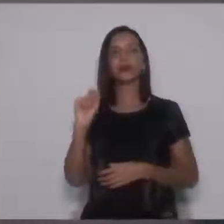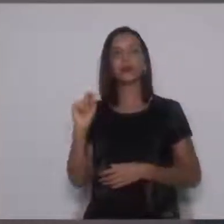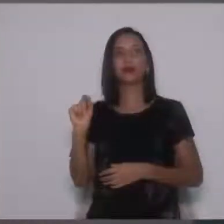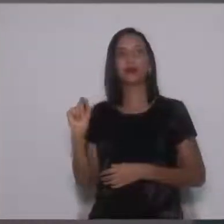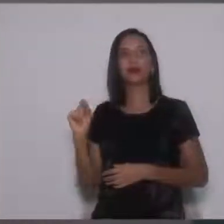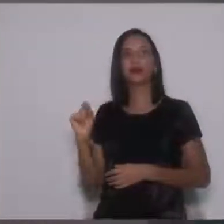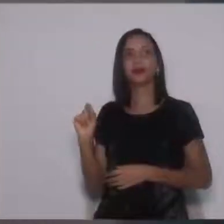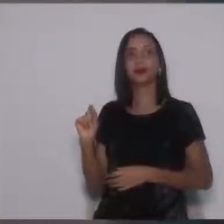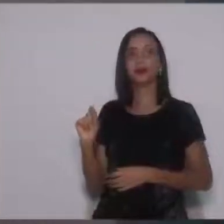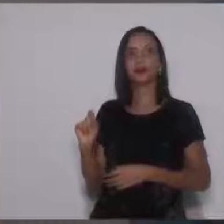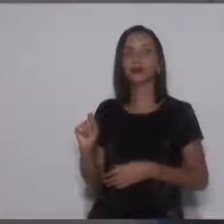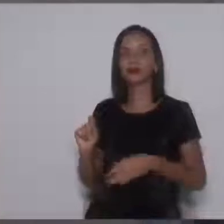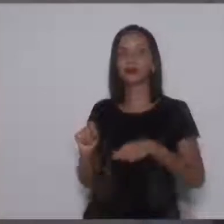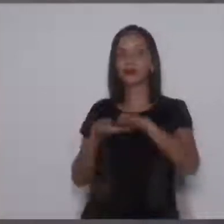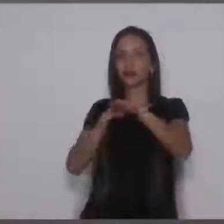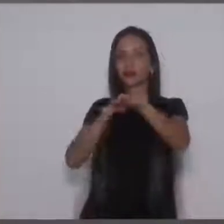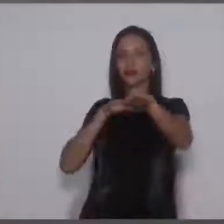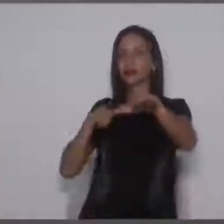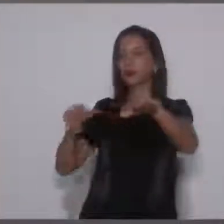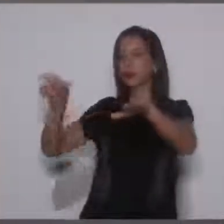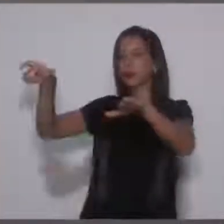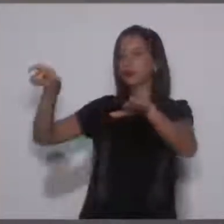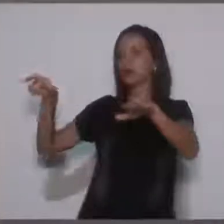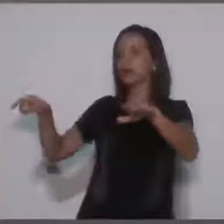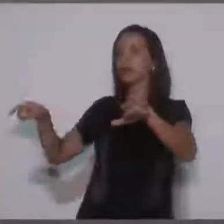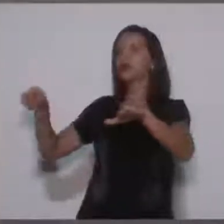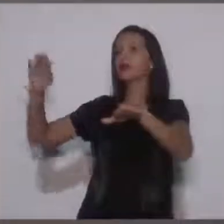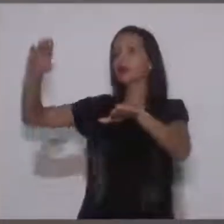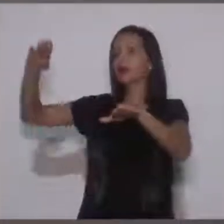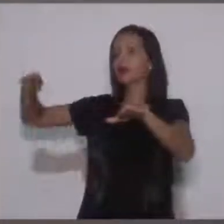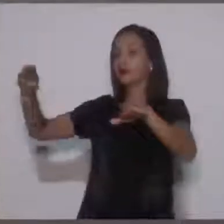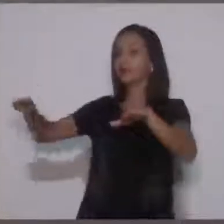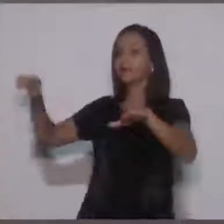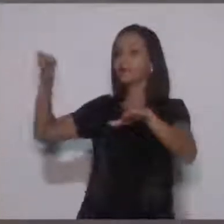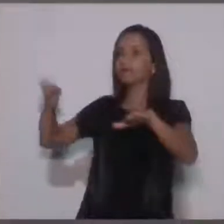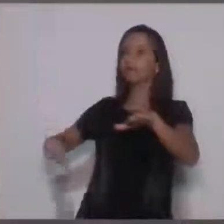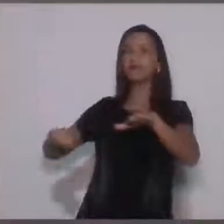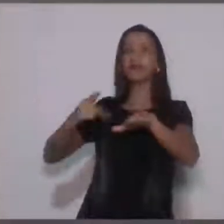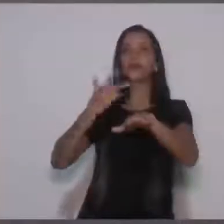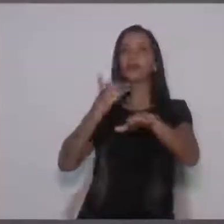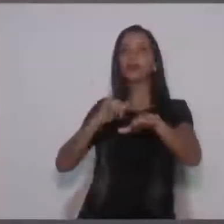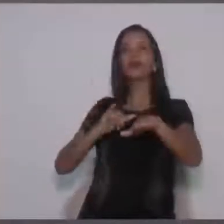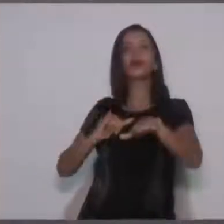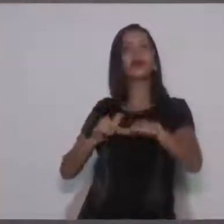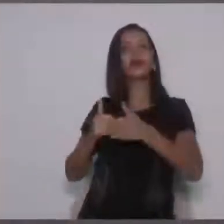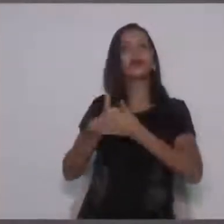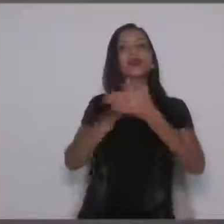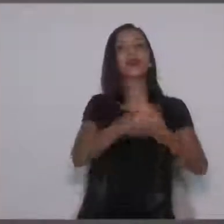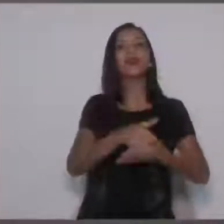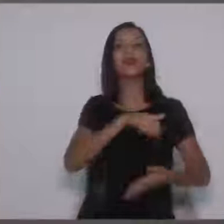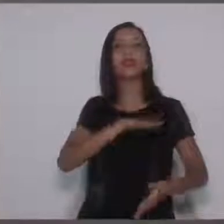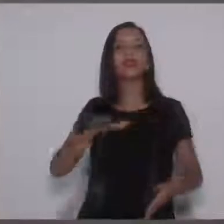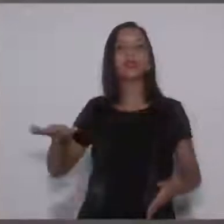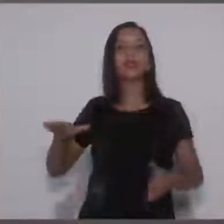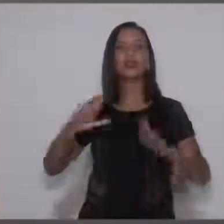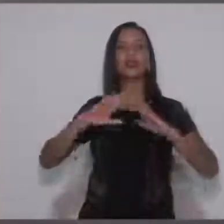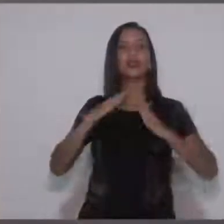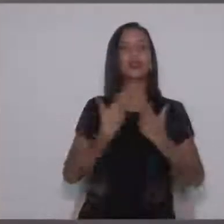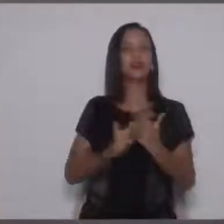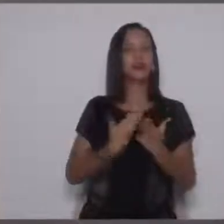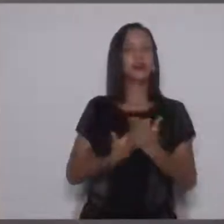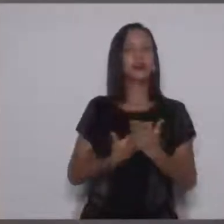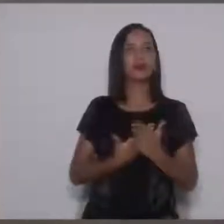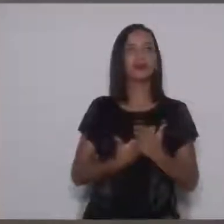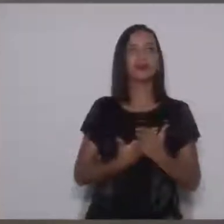de uma faixa de estacionamento também vai prejudicar muito os pais que levam as crianças na creche de